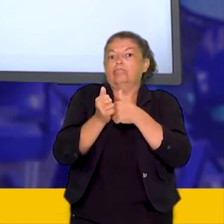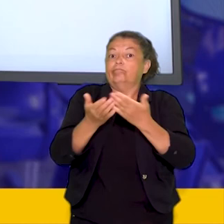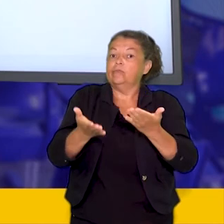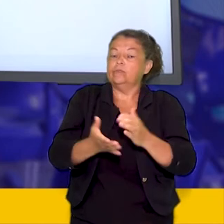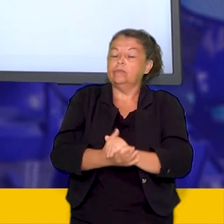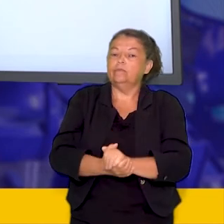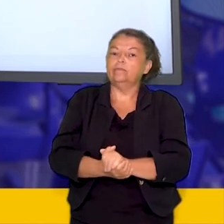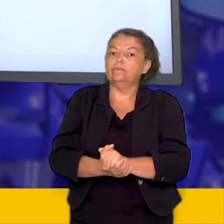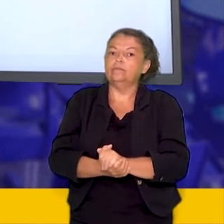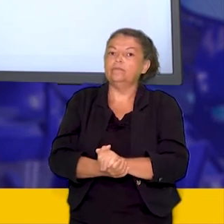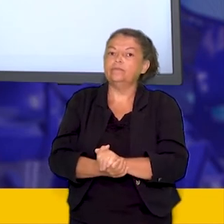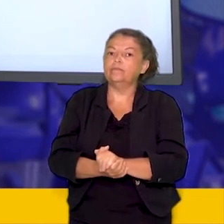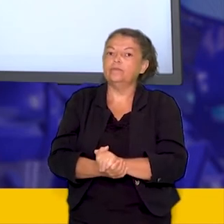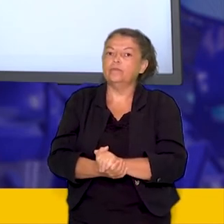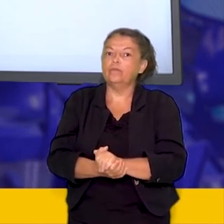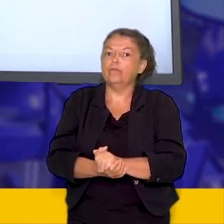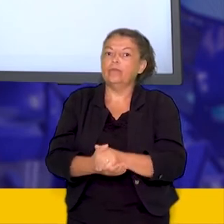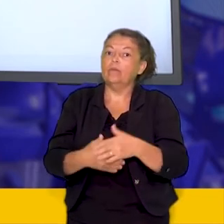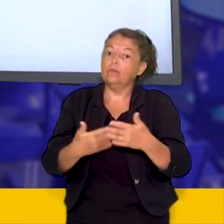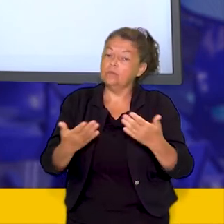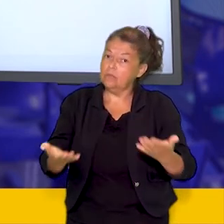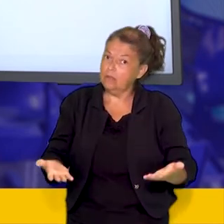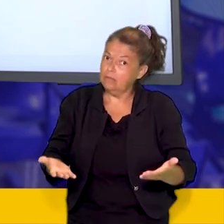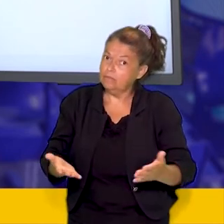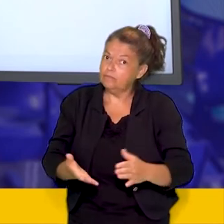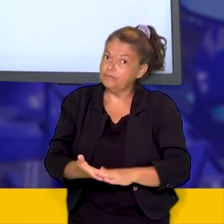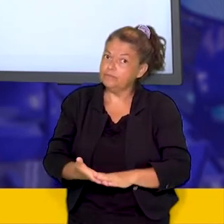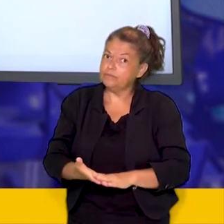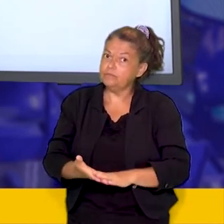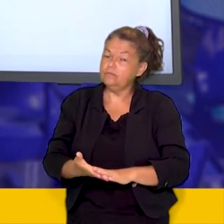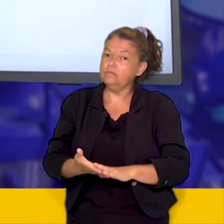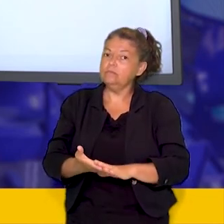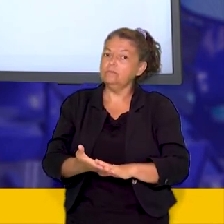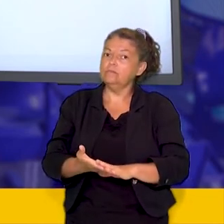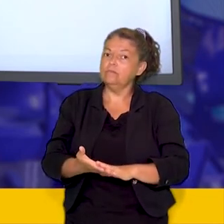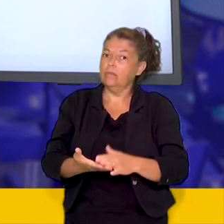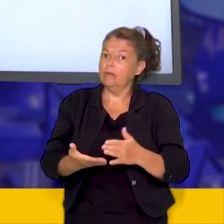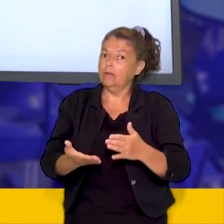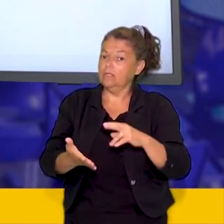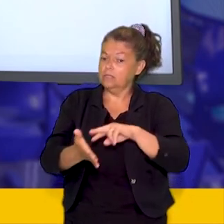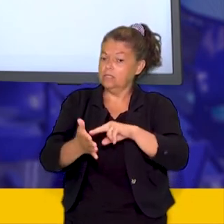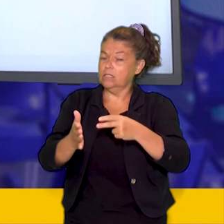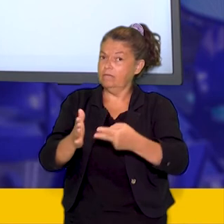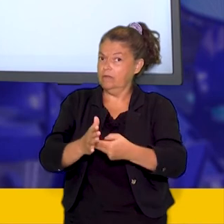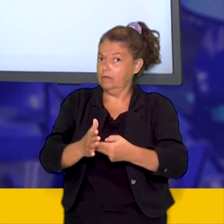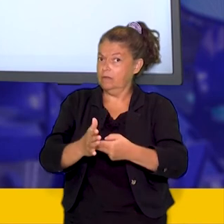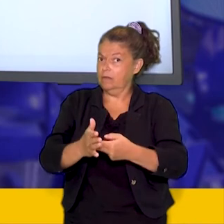e é claro a compra do próprio voto